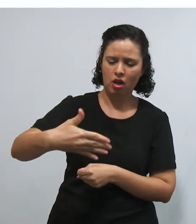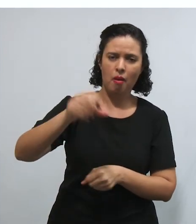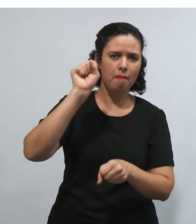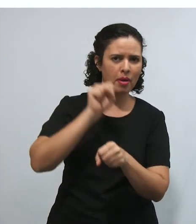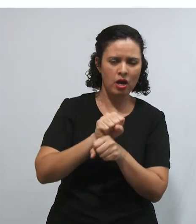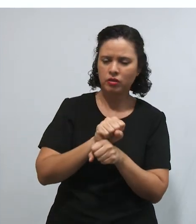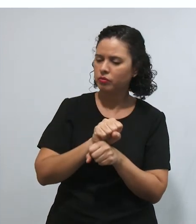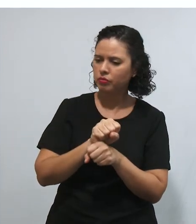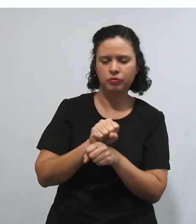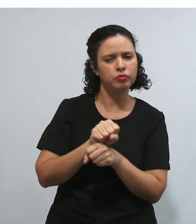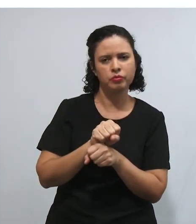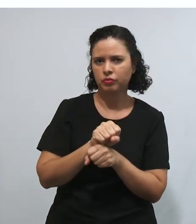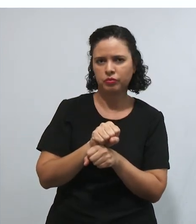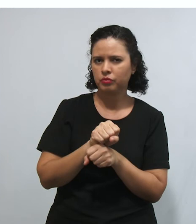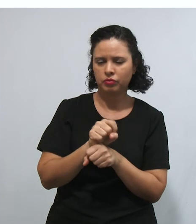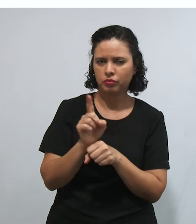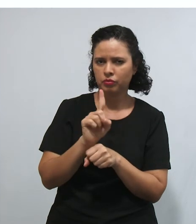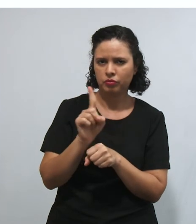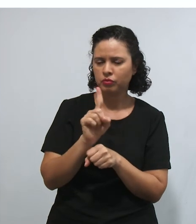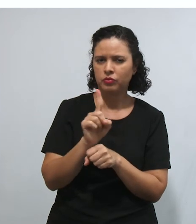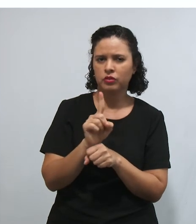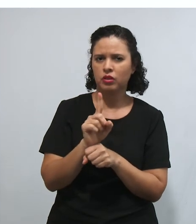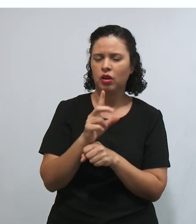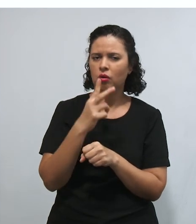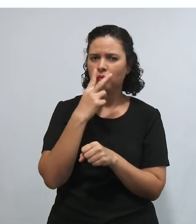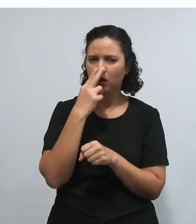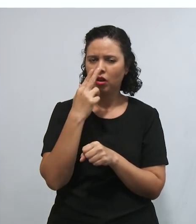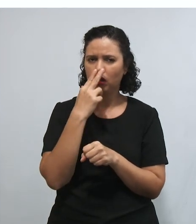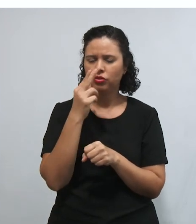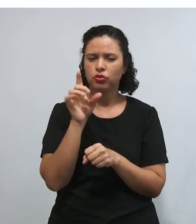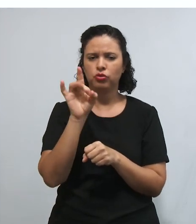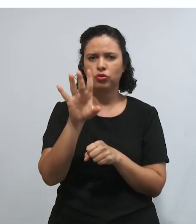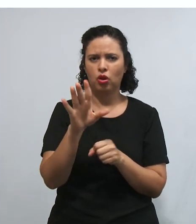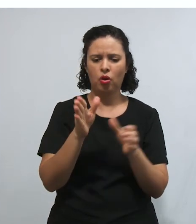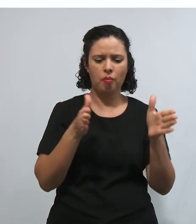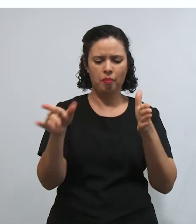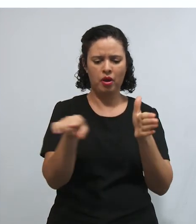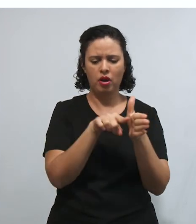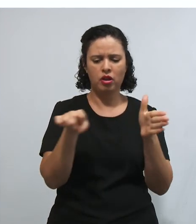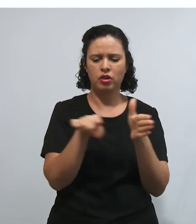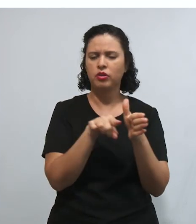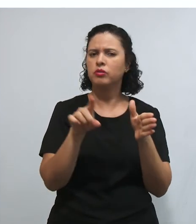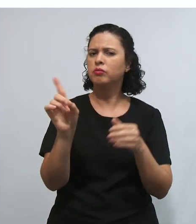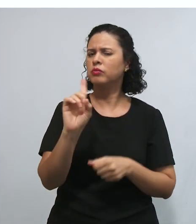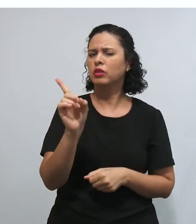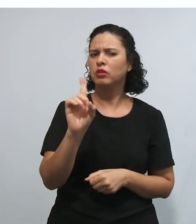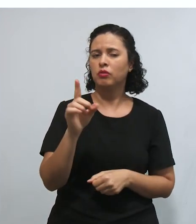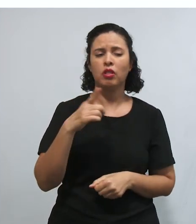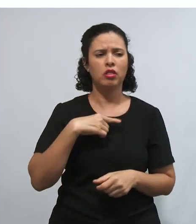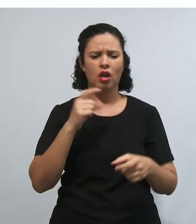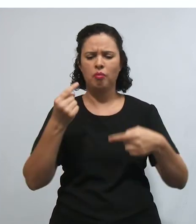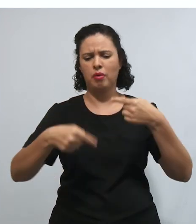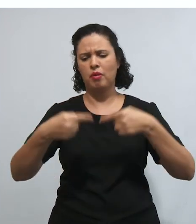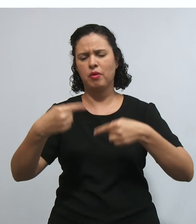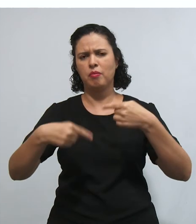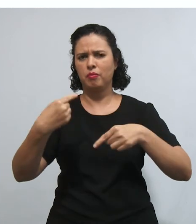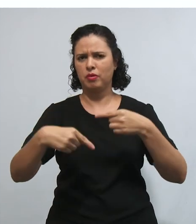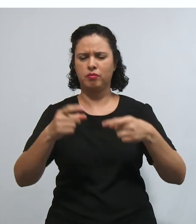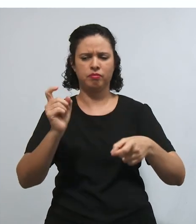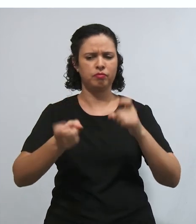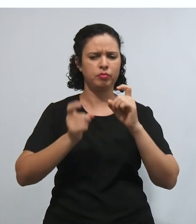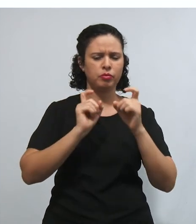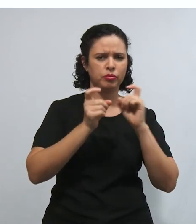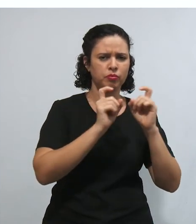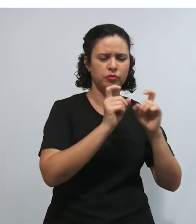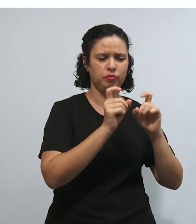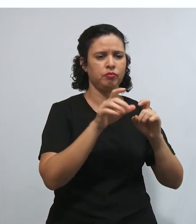como eu poderia dizer, existentes apenas numa geração. Existe essa discussão doutrinária, é bem